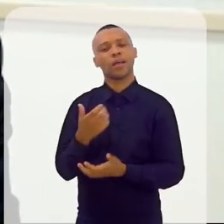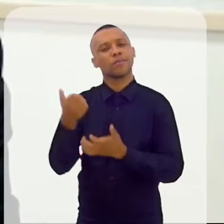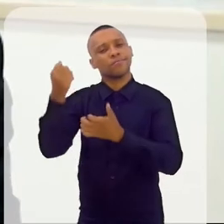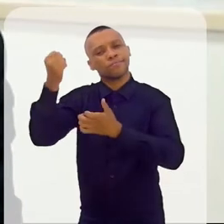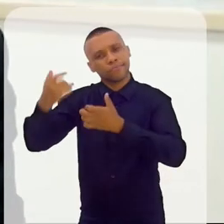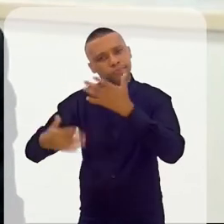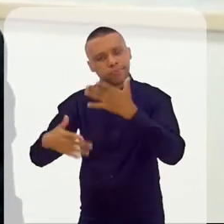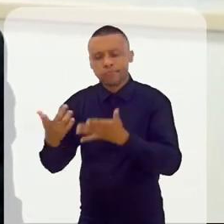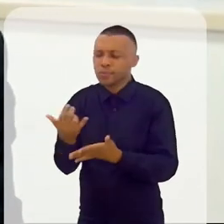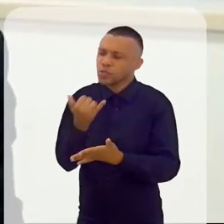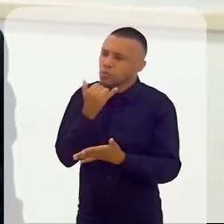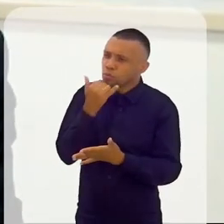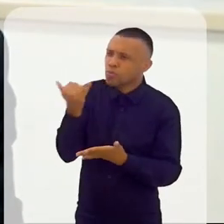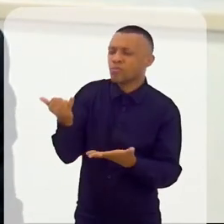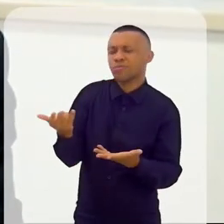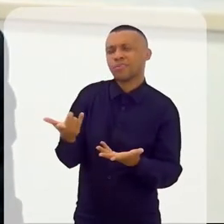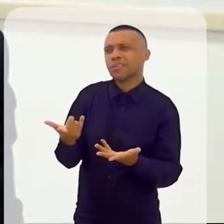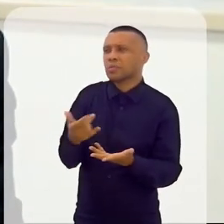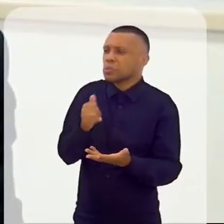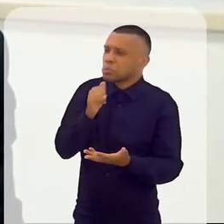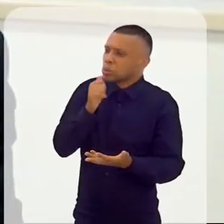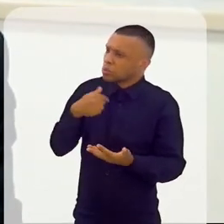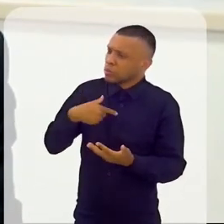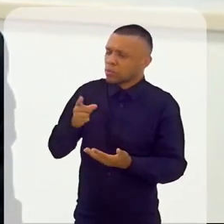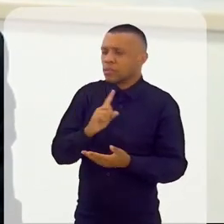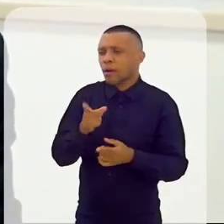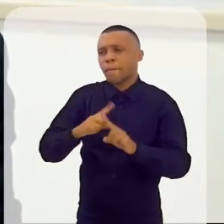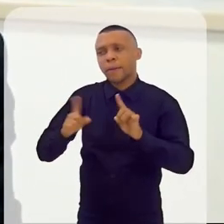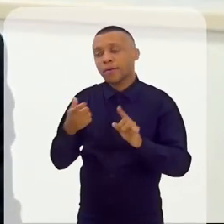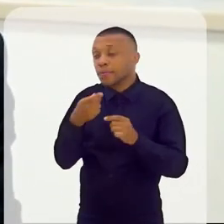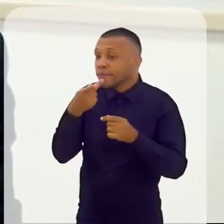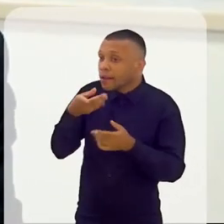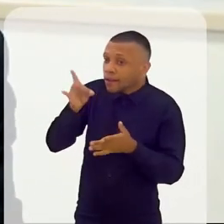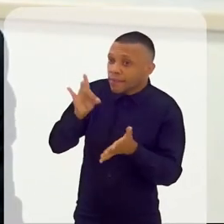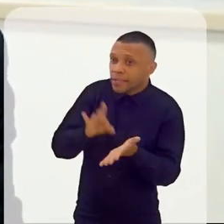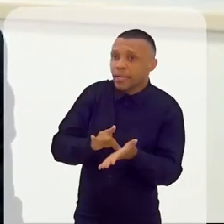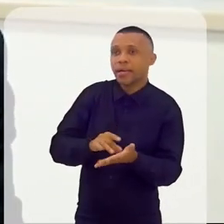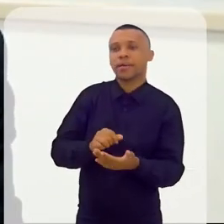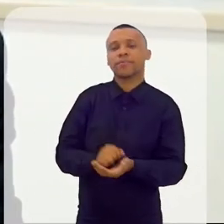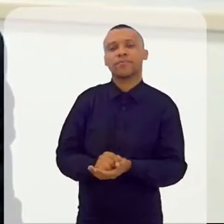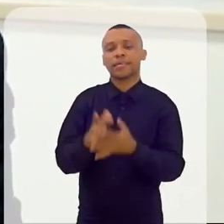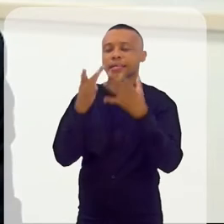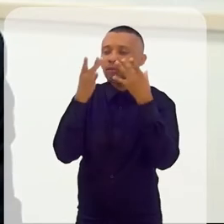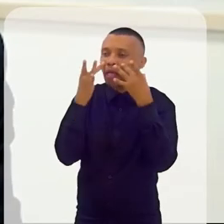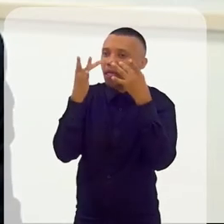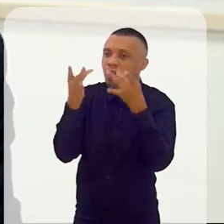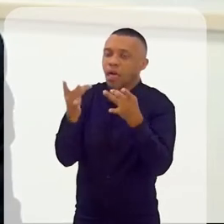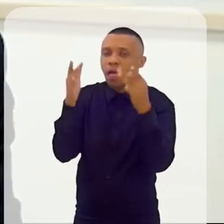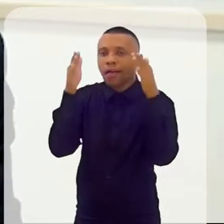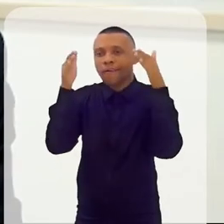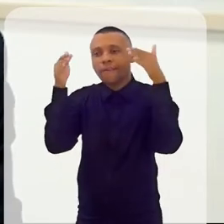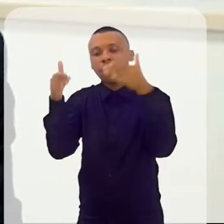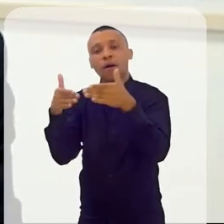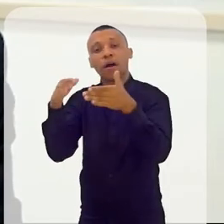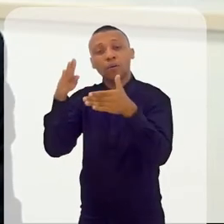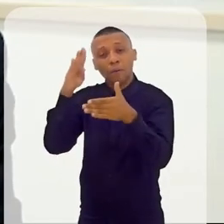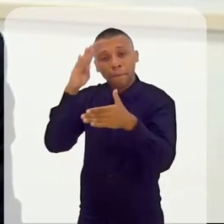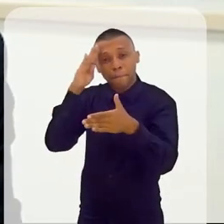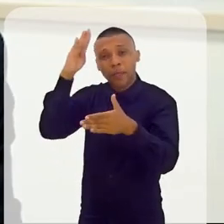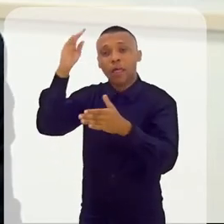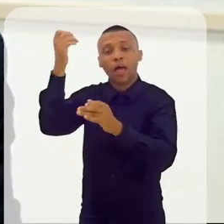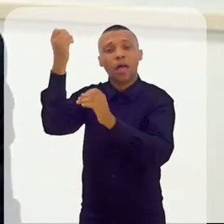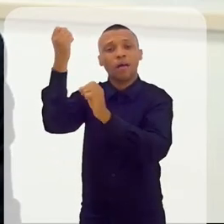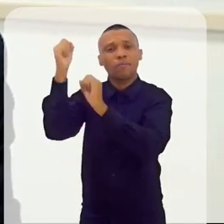aborrecidos comigo, mas eu vou ter que ser muito franco aqui com vocês. Vocês estão dando muita atenção às